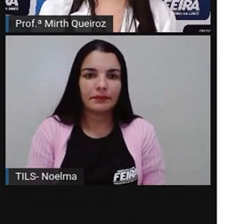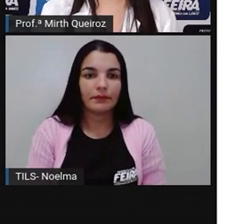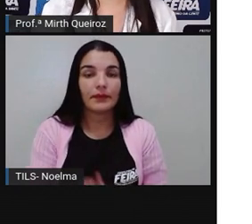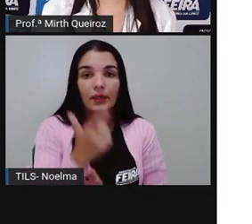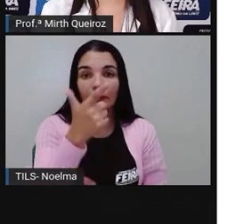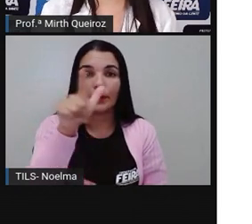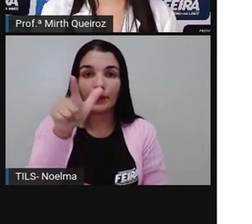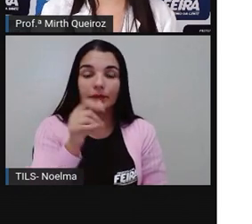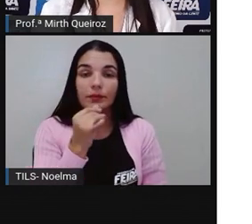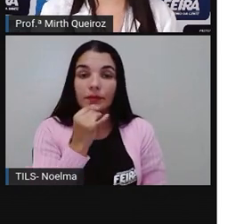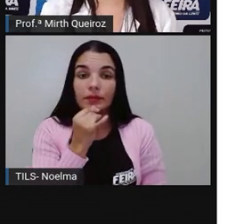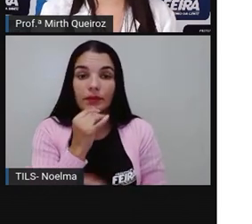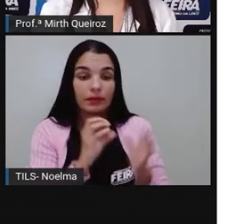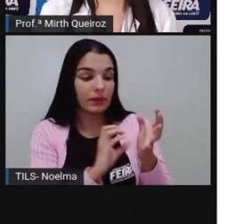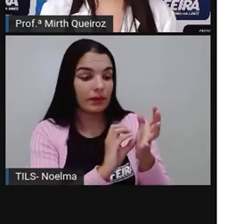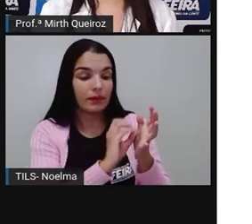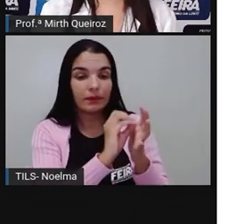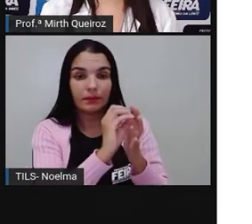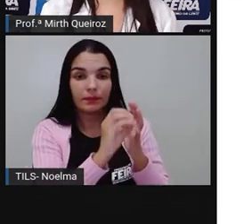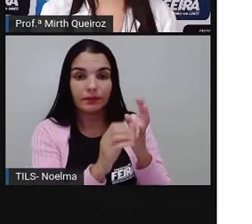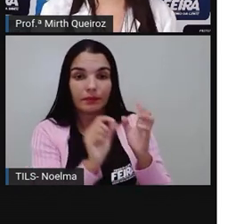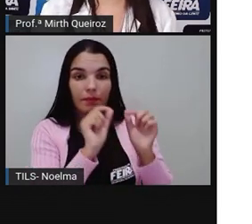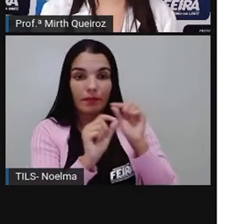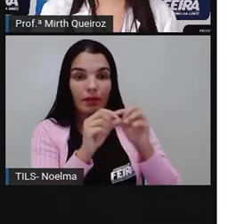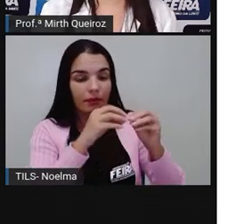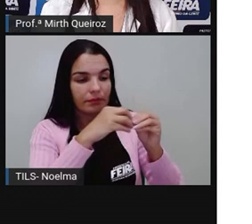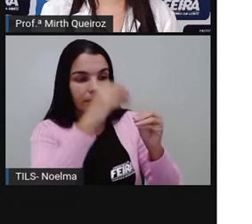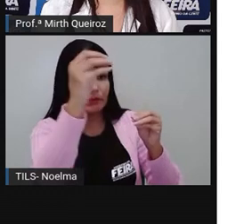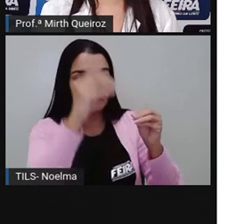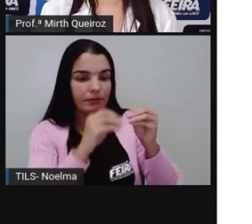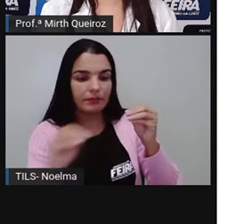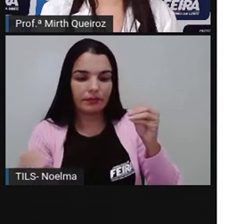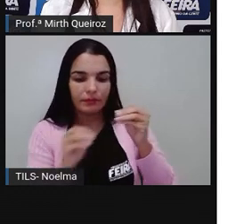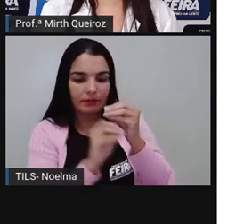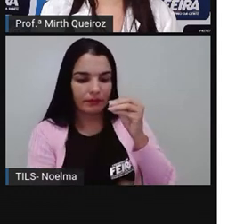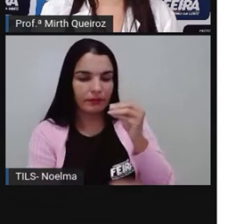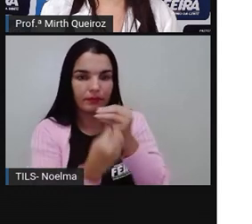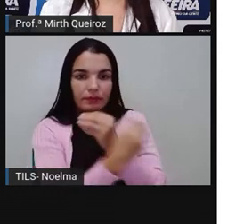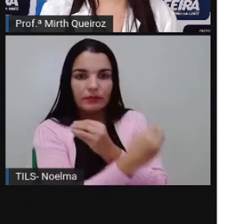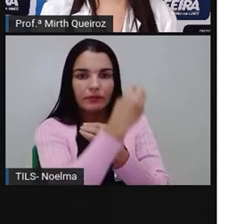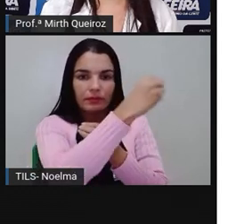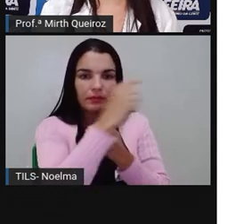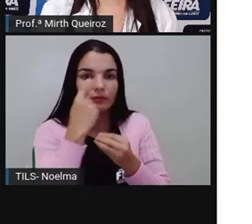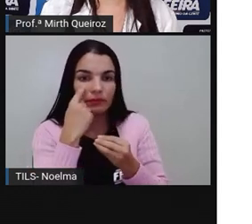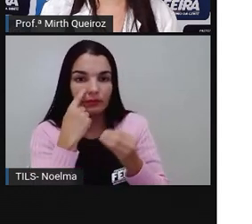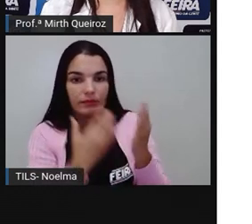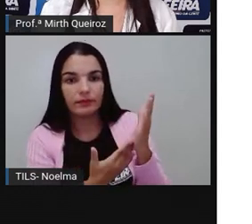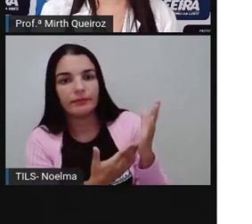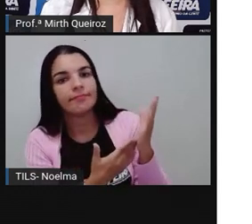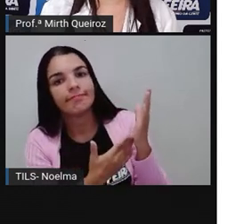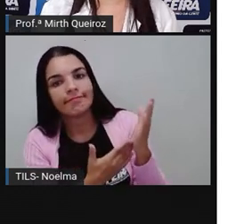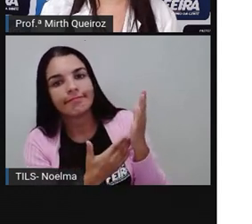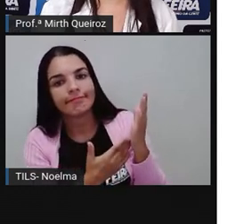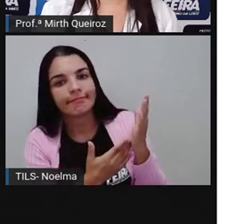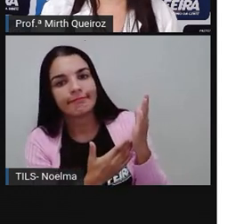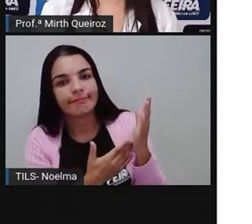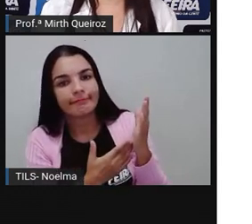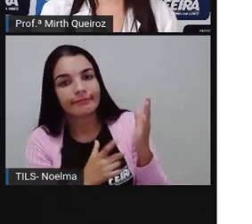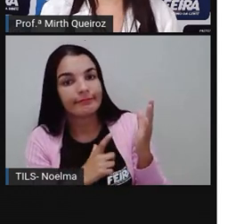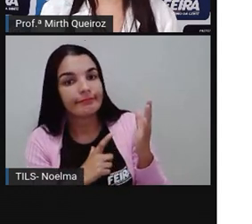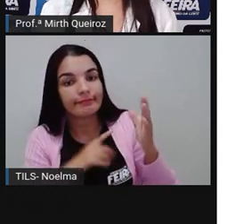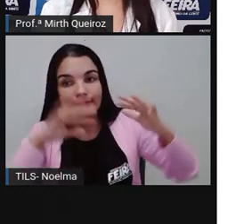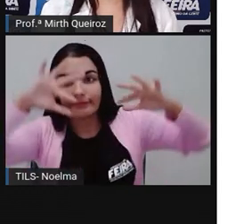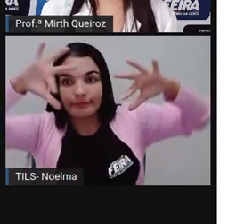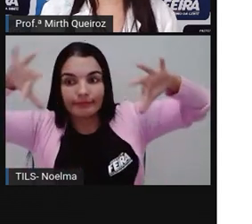Aqui nós temos a teia alimentar. Os fungos, que são os decompositores, que vão decompor vários organismos. Tanto o